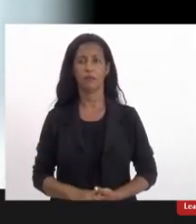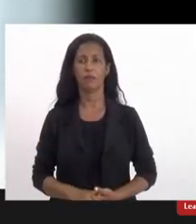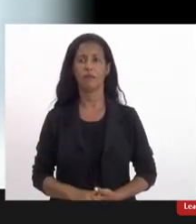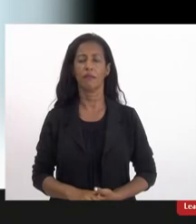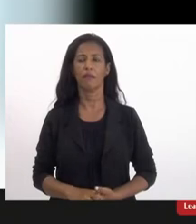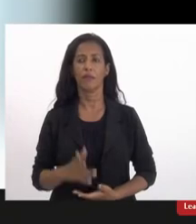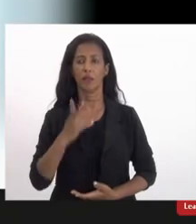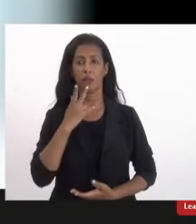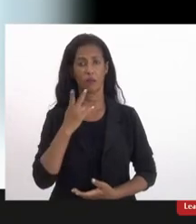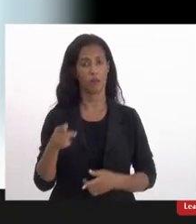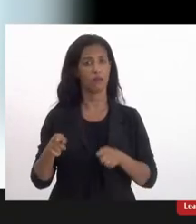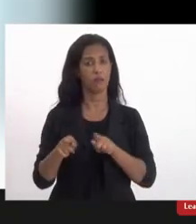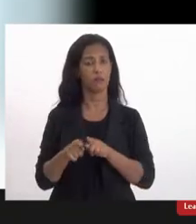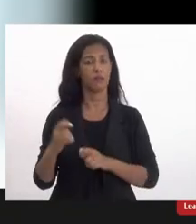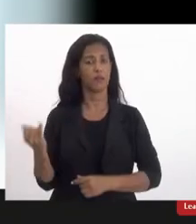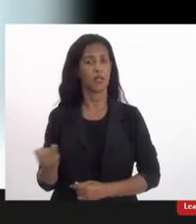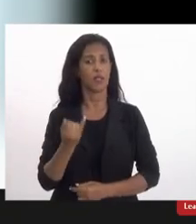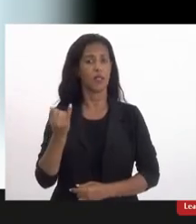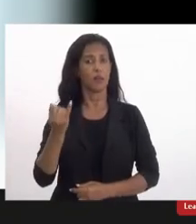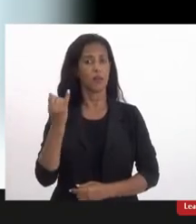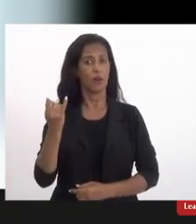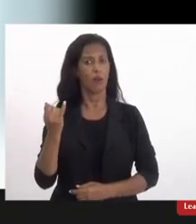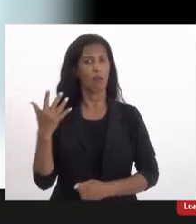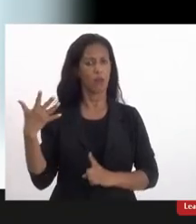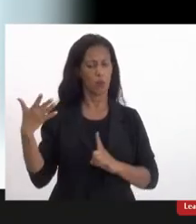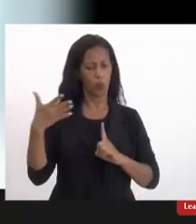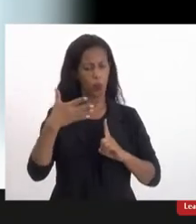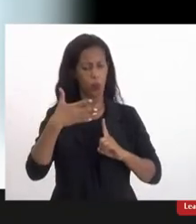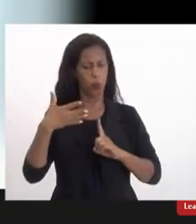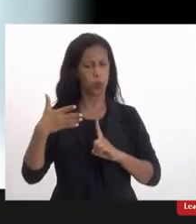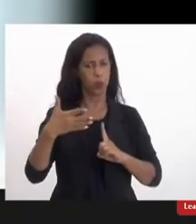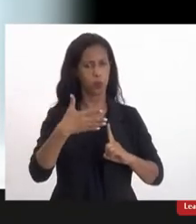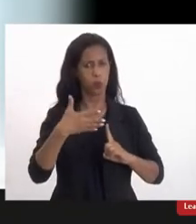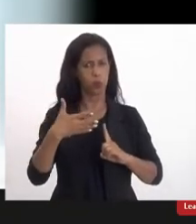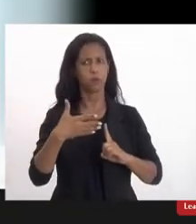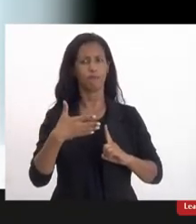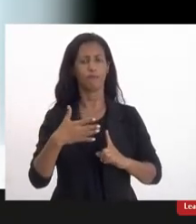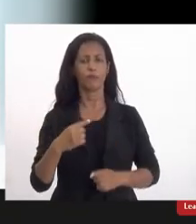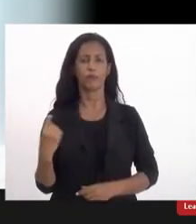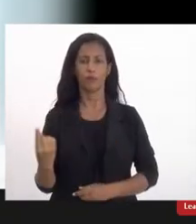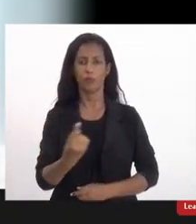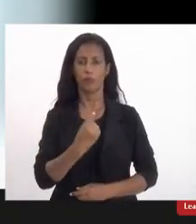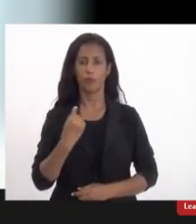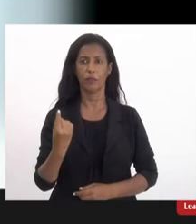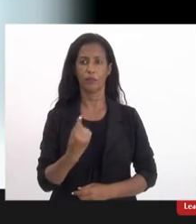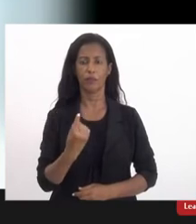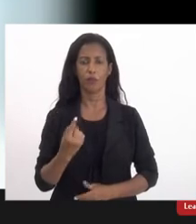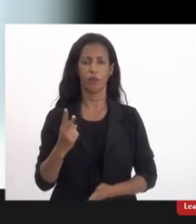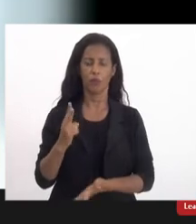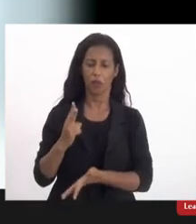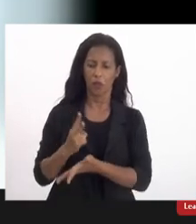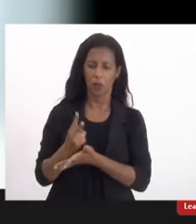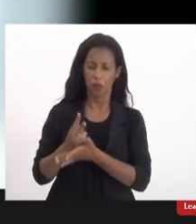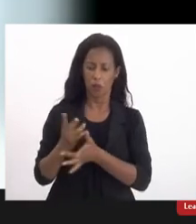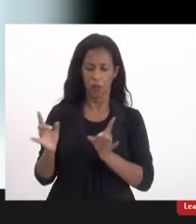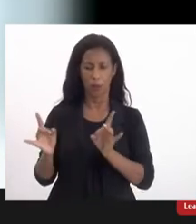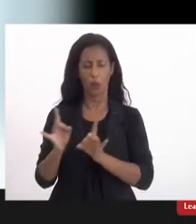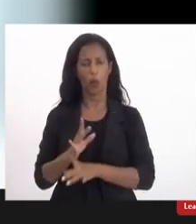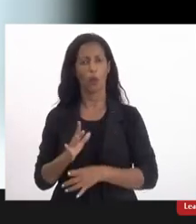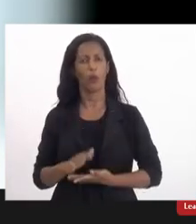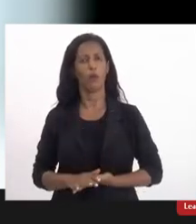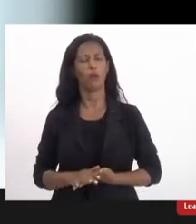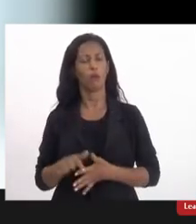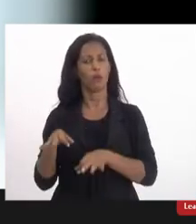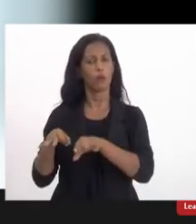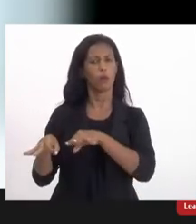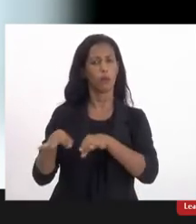Dizer que, da importância desse protagonismo, nós estamos e estaremos sempre disponíveis para a